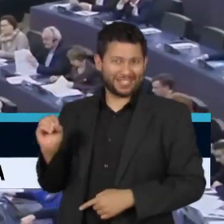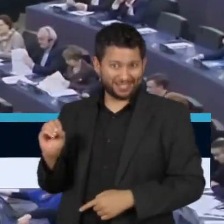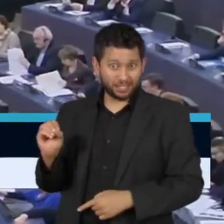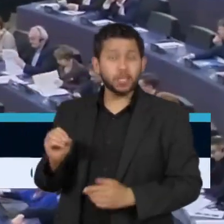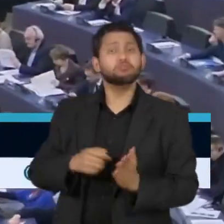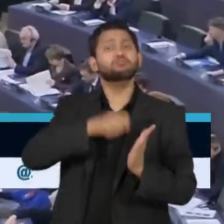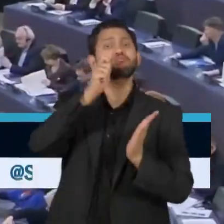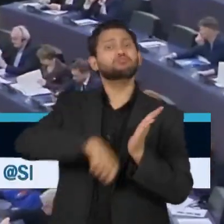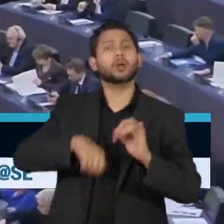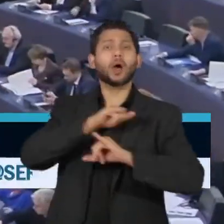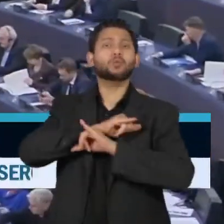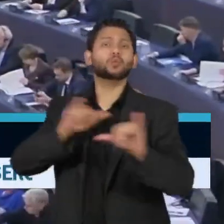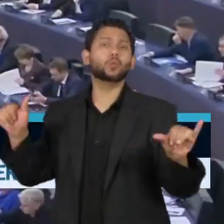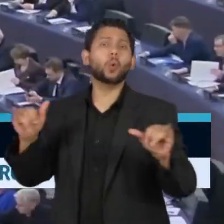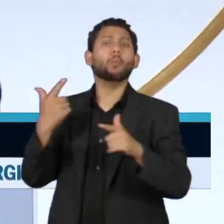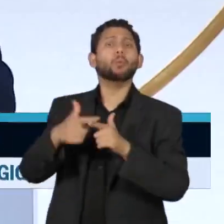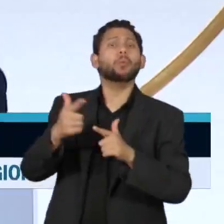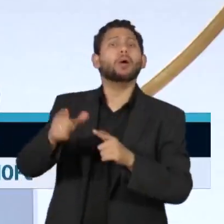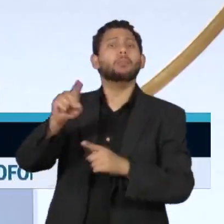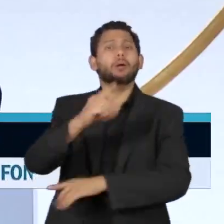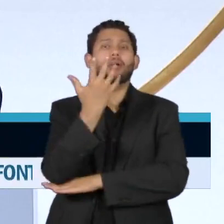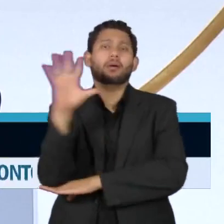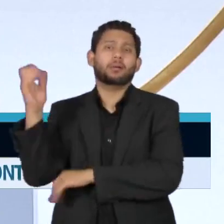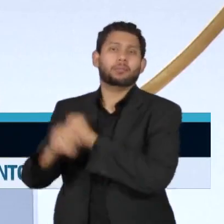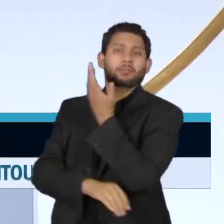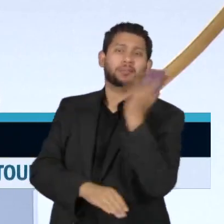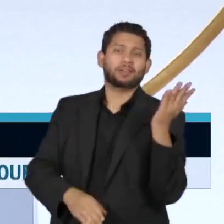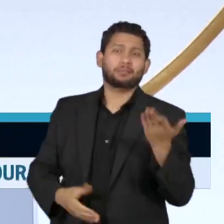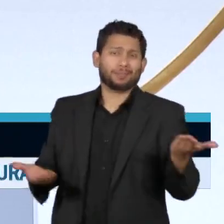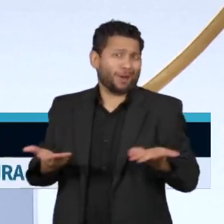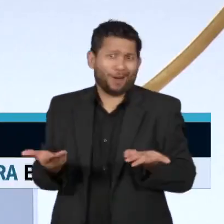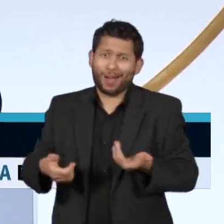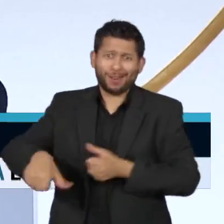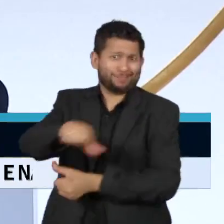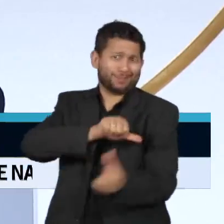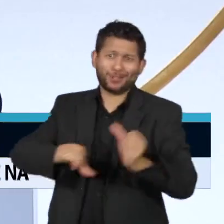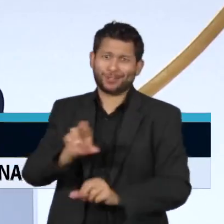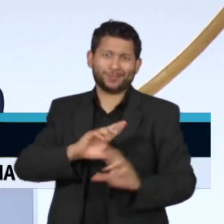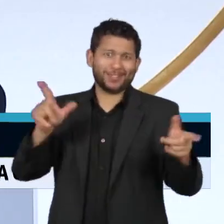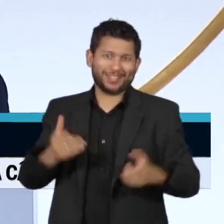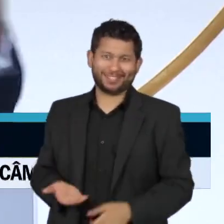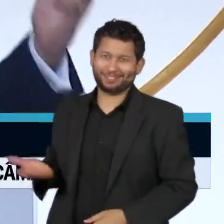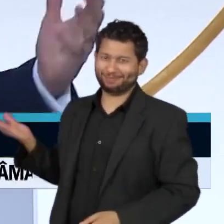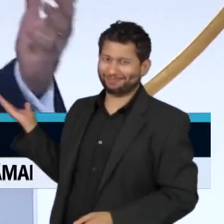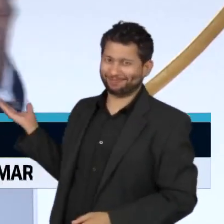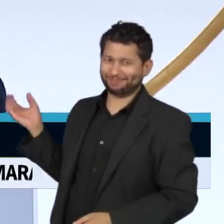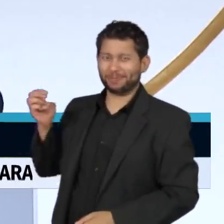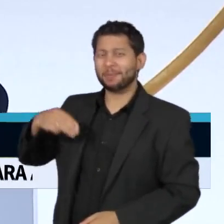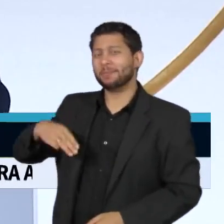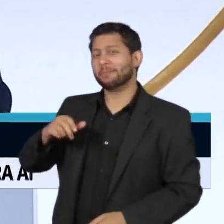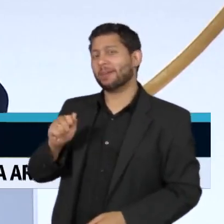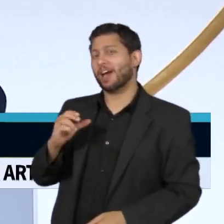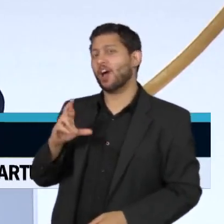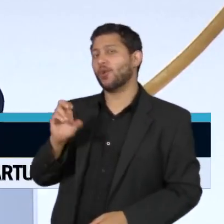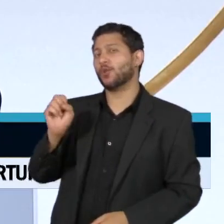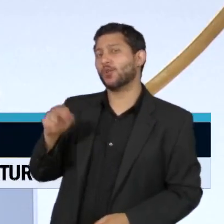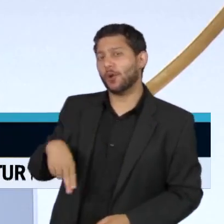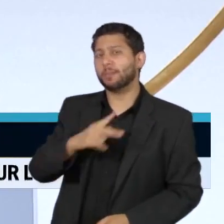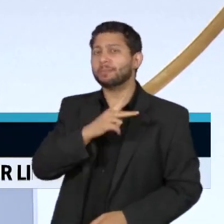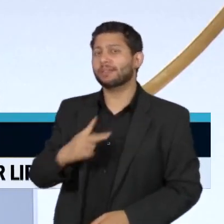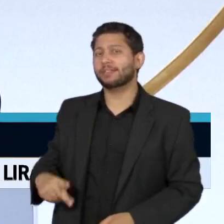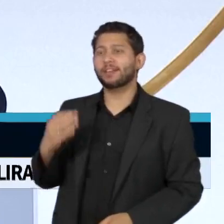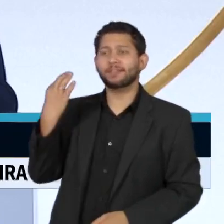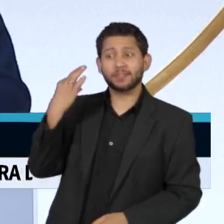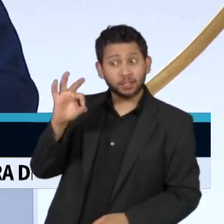contrária em razão de questões ambientais. Mas o cenário mudou. O presidente francês, Emmanuel Macron, por exemplo, passou de